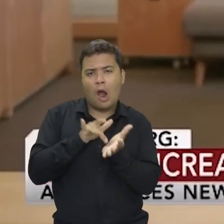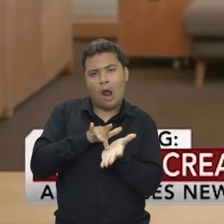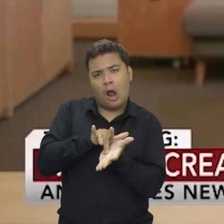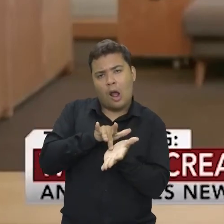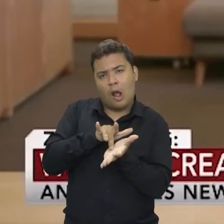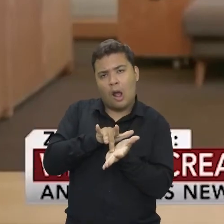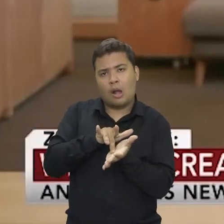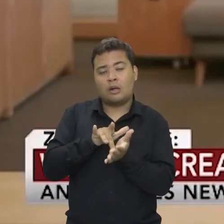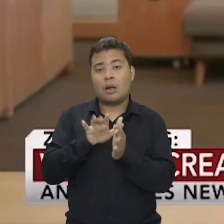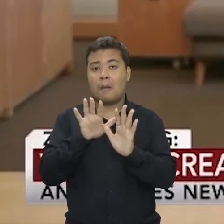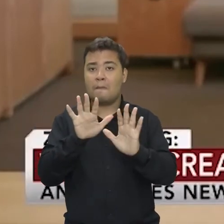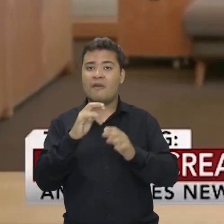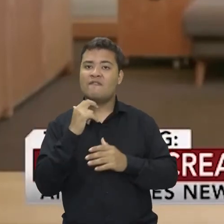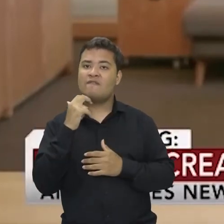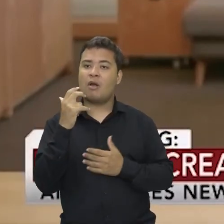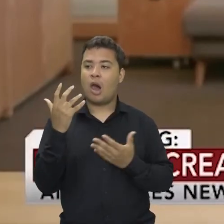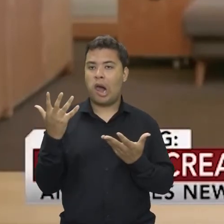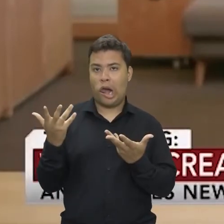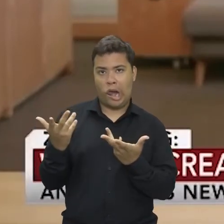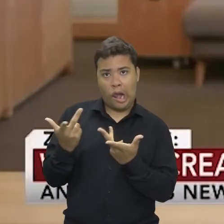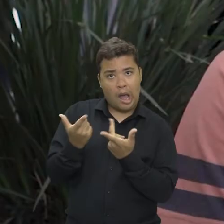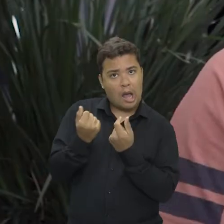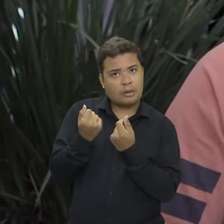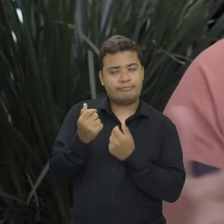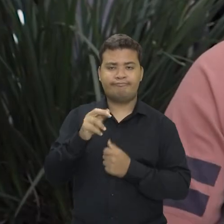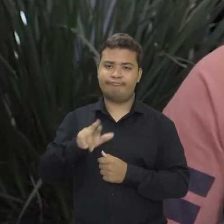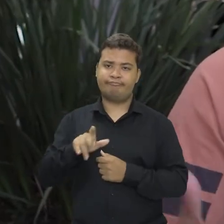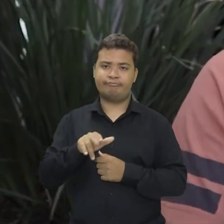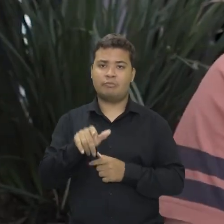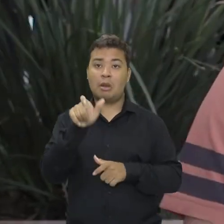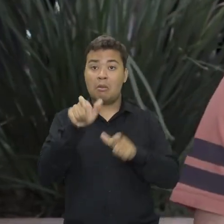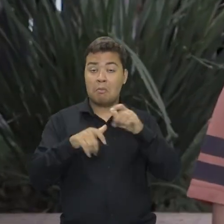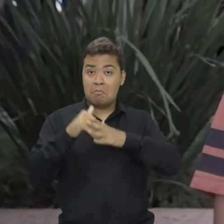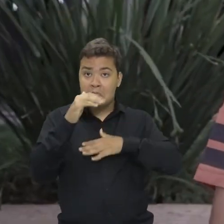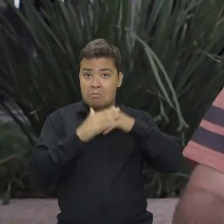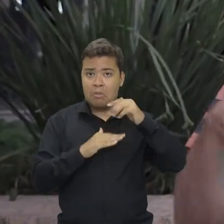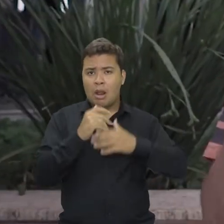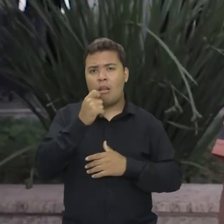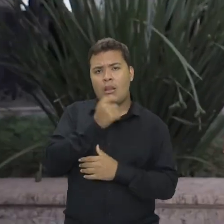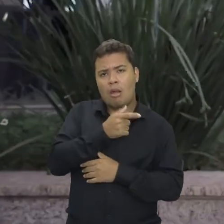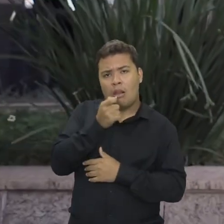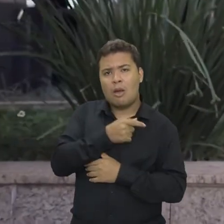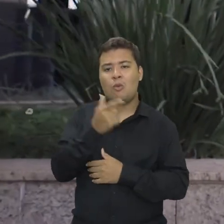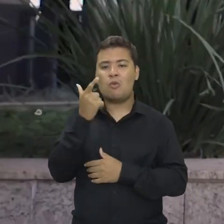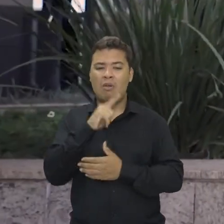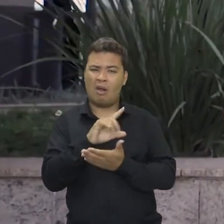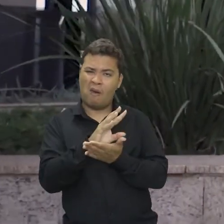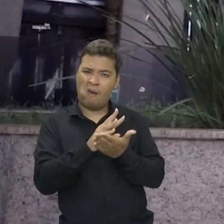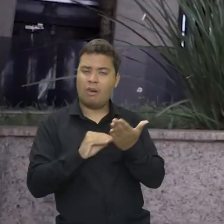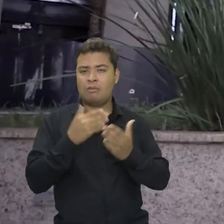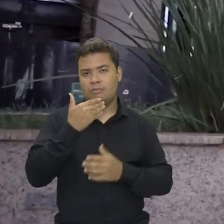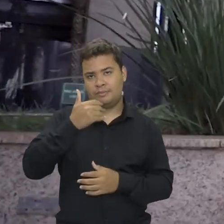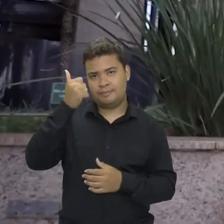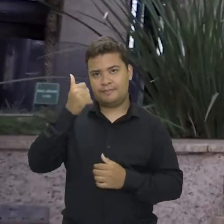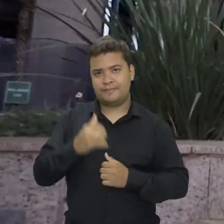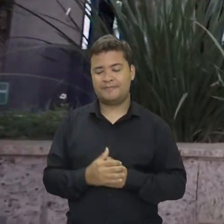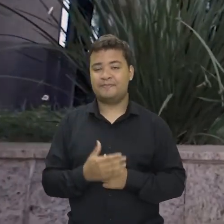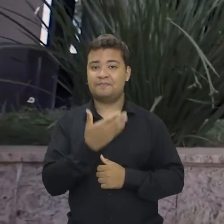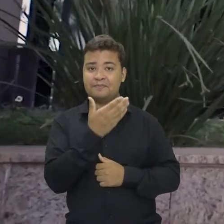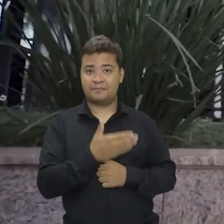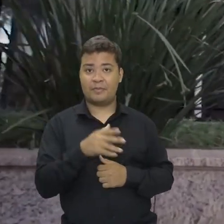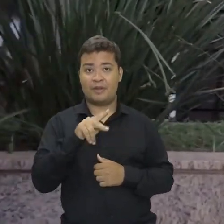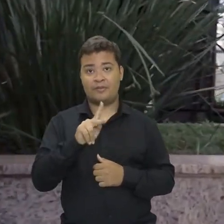alguém, a técnica vocal não é perfeita e humoristas ainda conseguem resultados melhores. Felipe é